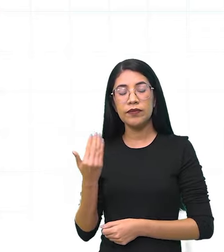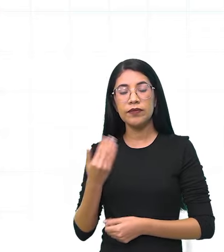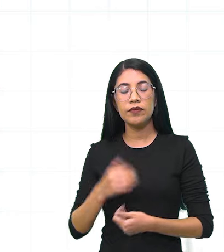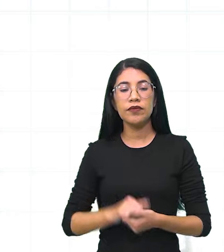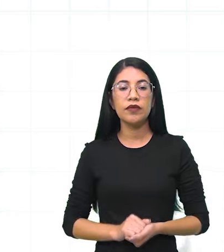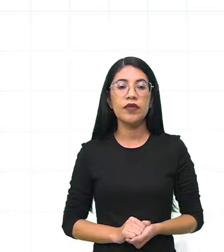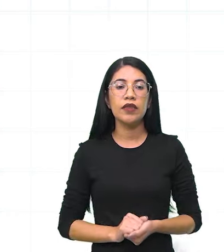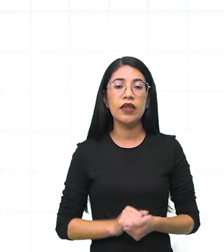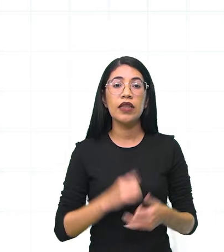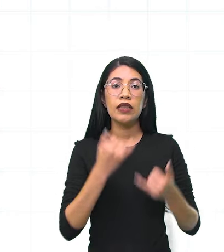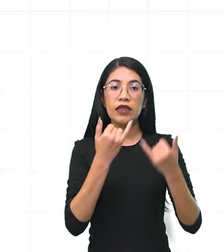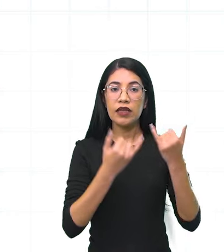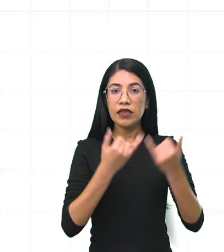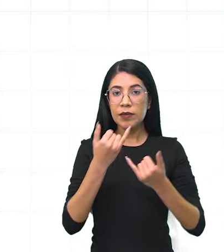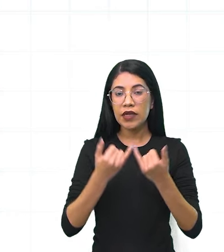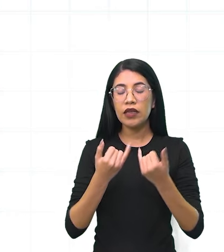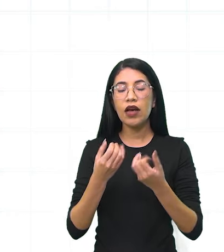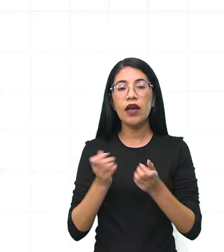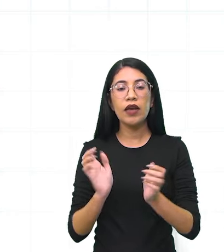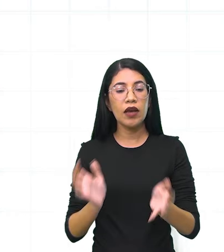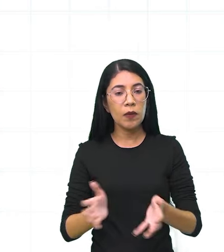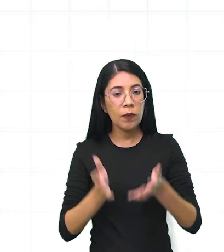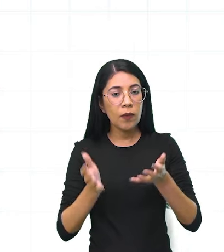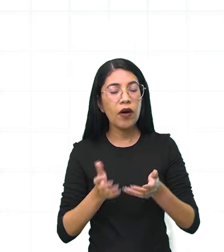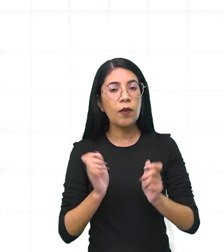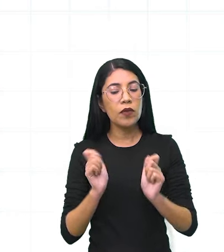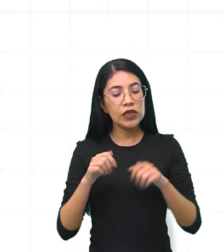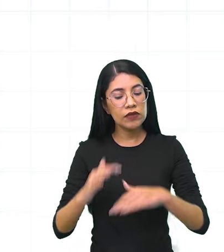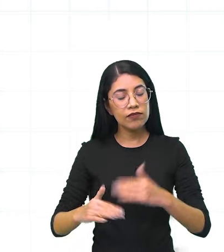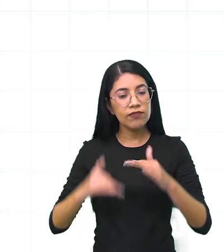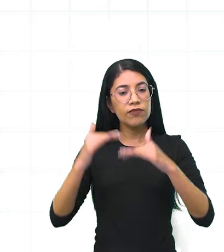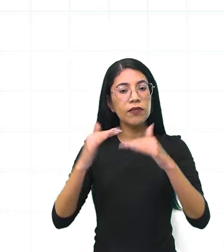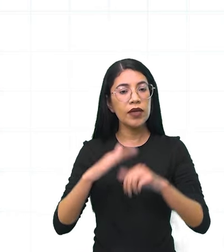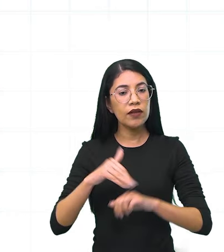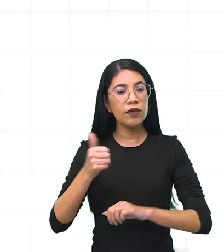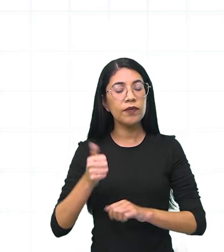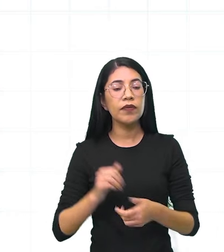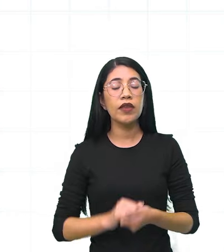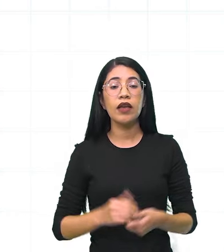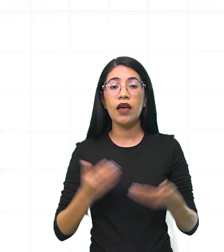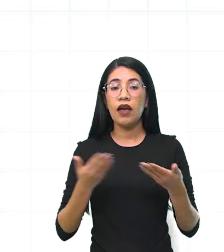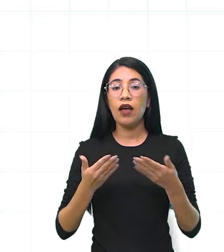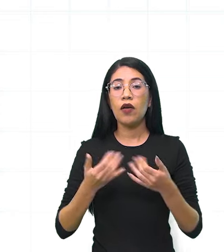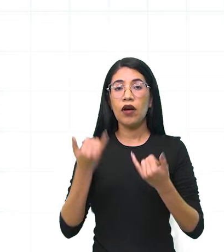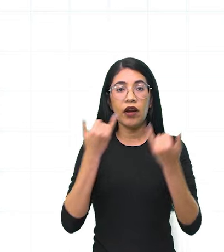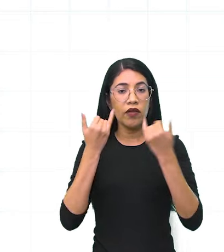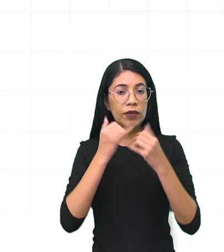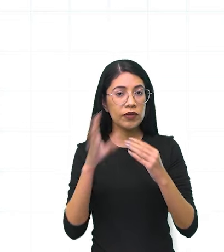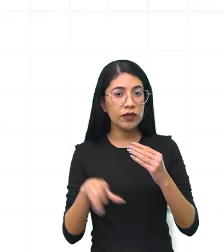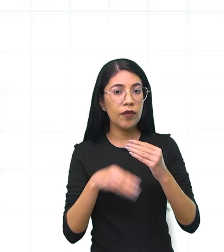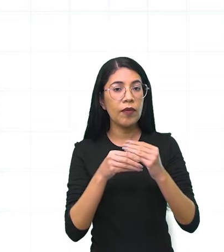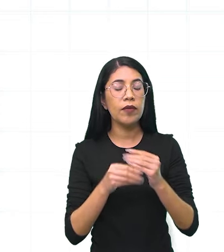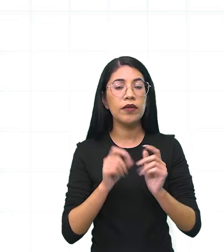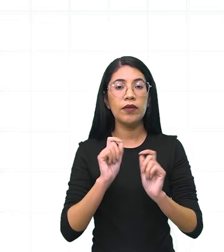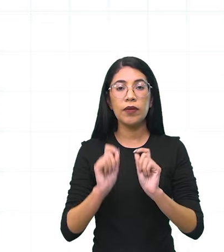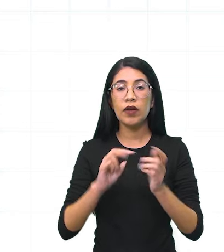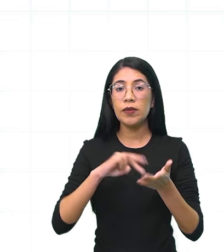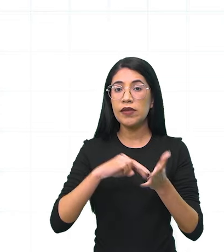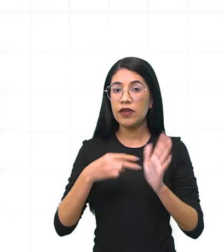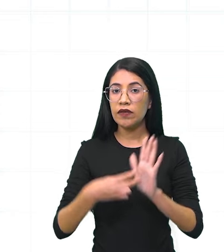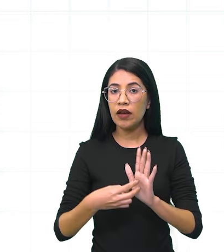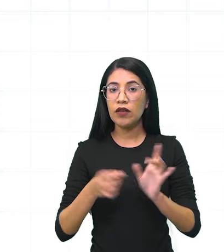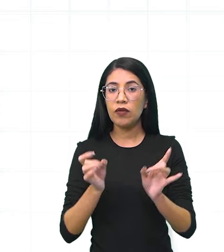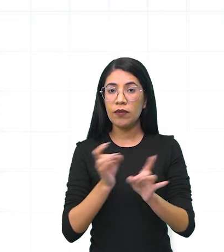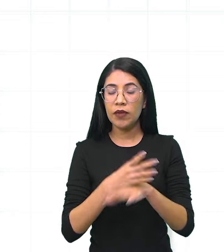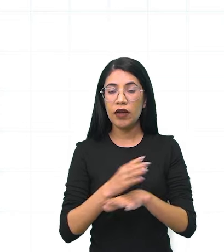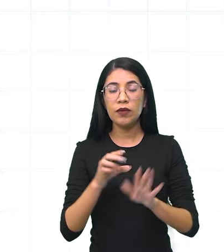vem falando das brincadeiras como ajuda no desenvolvimento. Aí ele vem agora falando da informação secundária, que é para ajudar a compor o sentido do